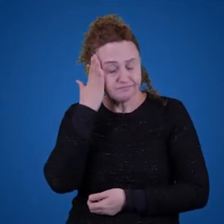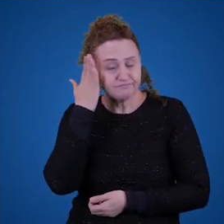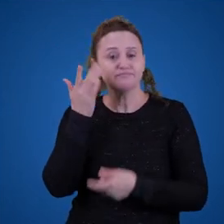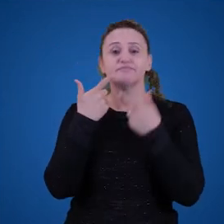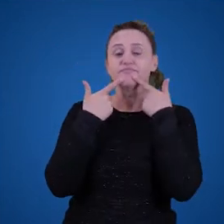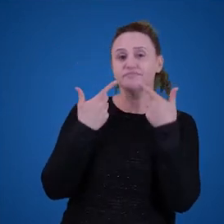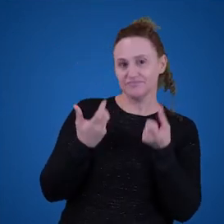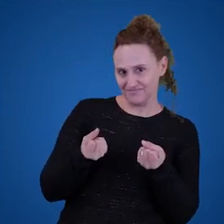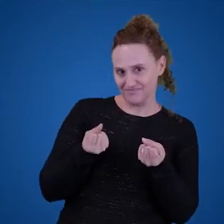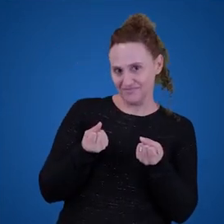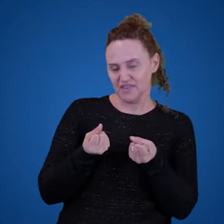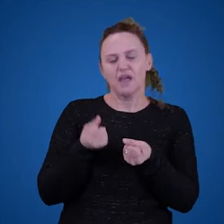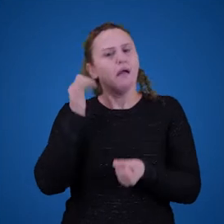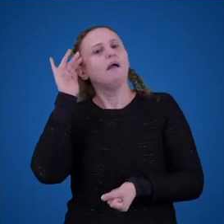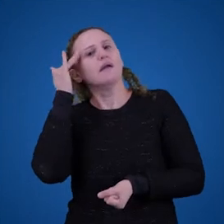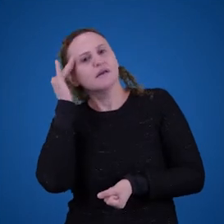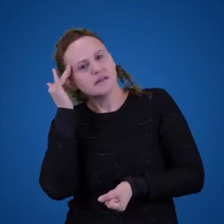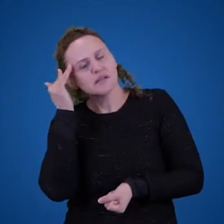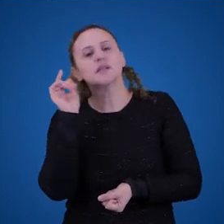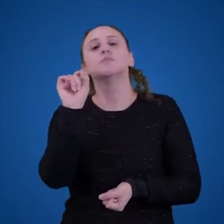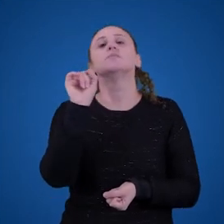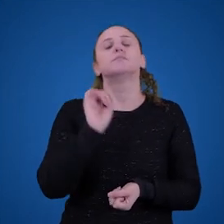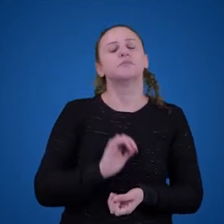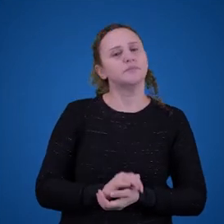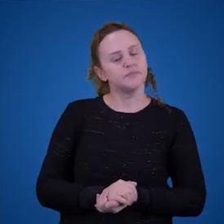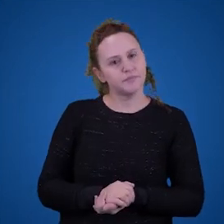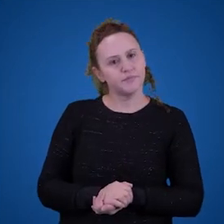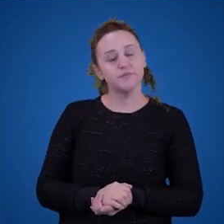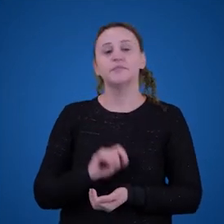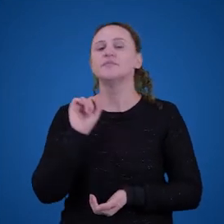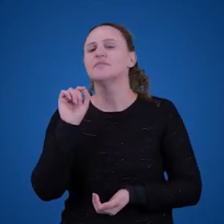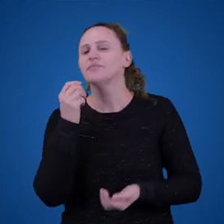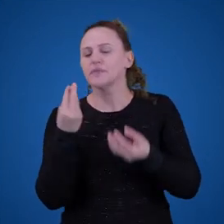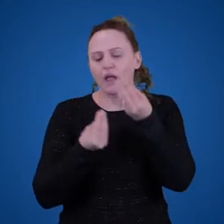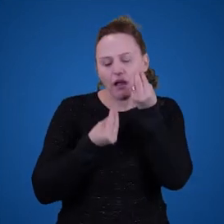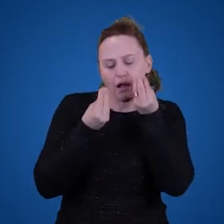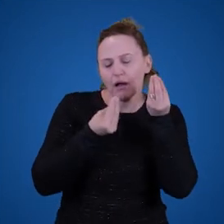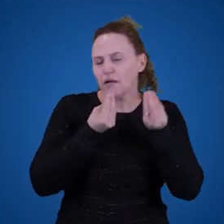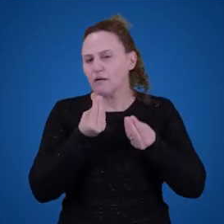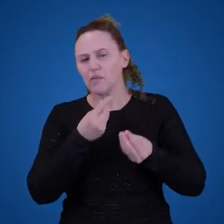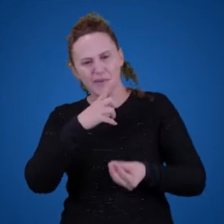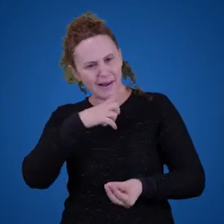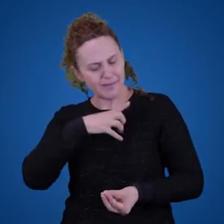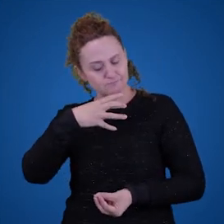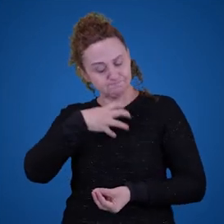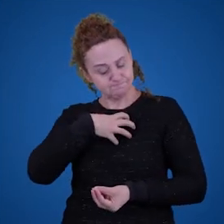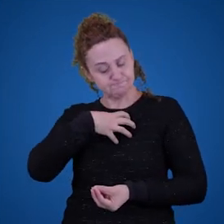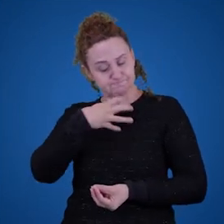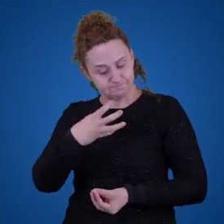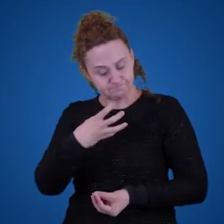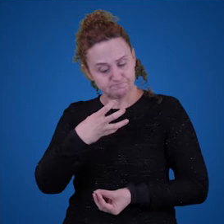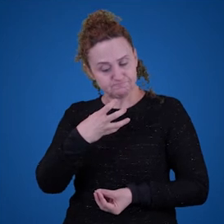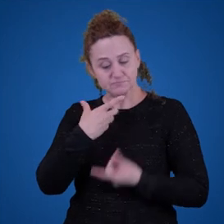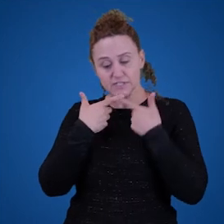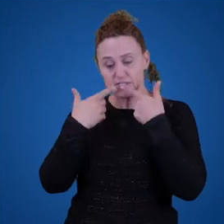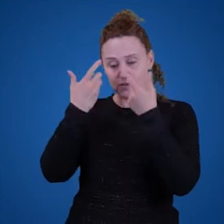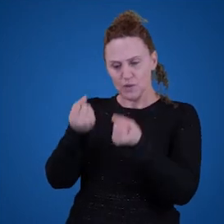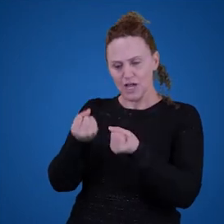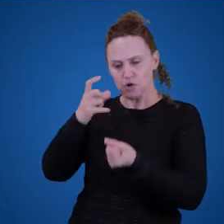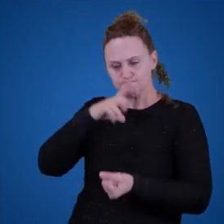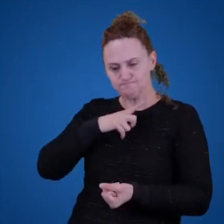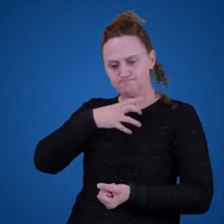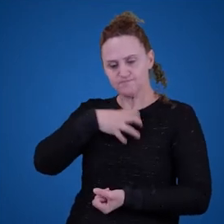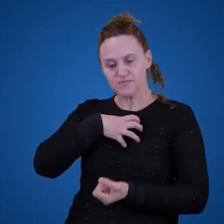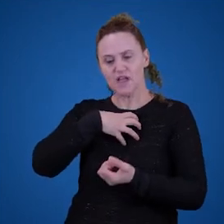Mas a gente entende ela em função do quê? Ou seja, como que ela tem sentido? Como a linguagem faz sentido? Como que a linguagem tem